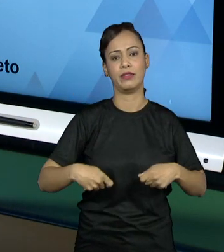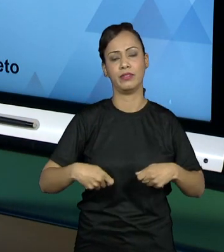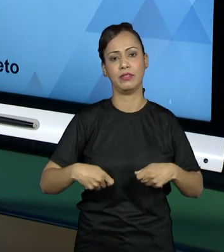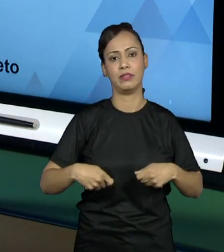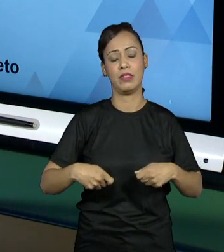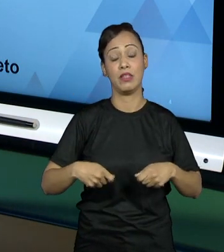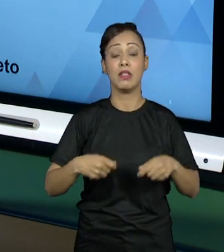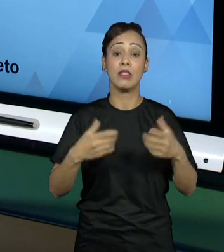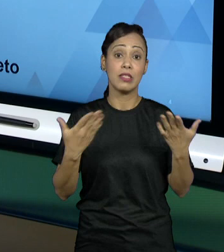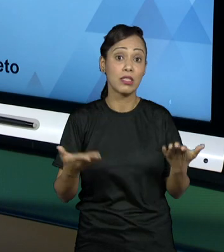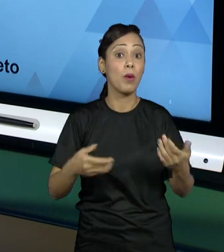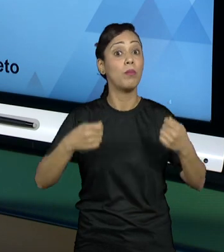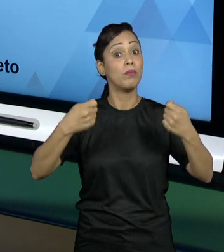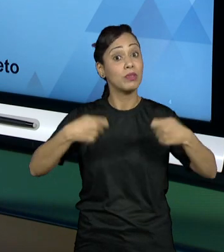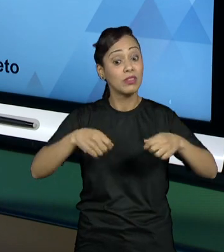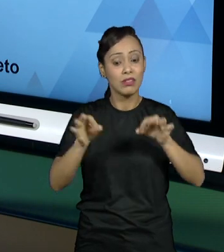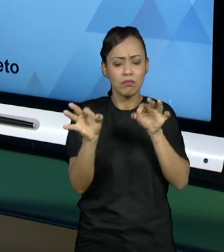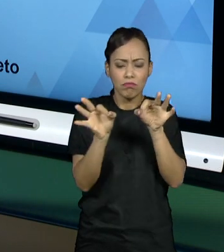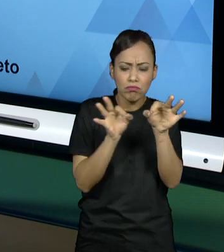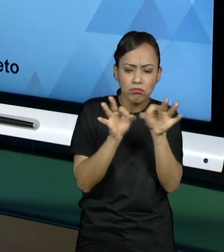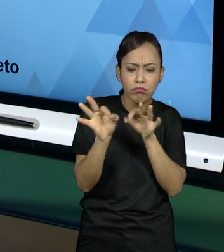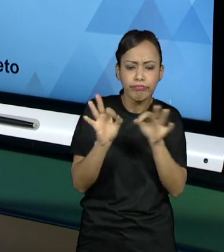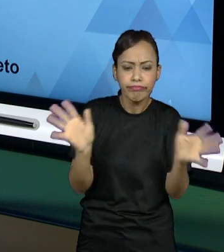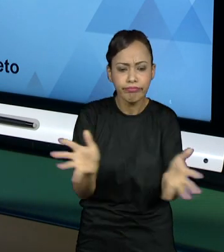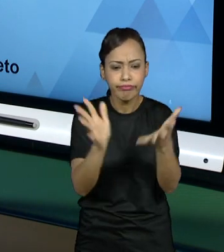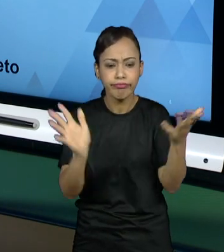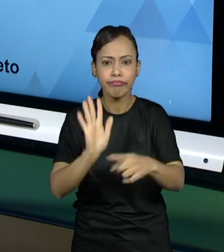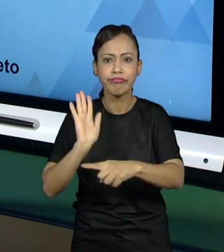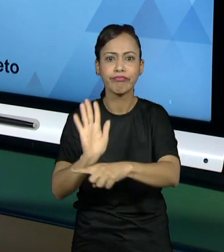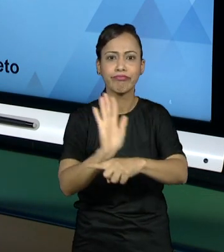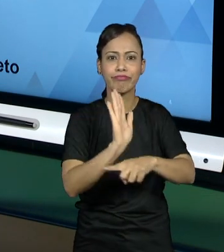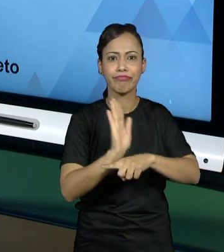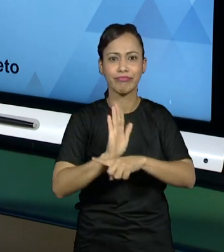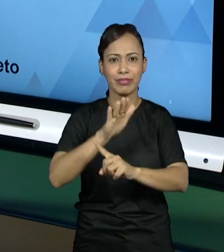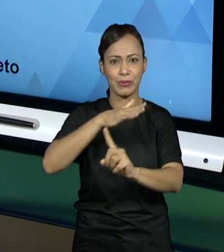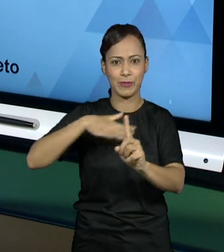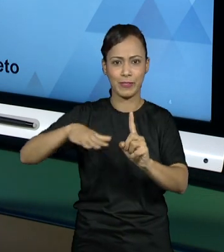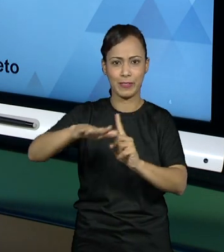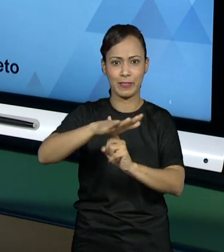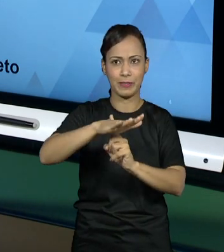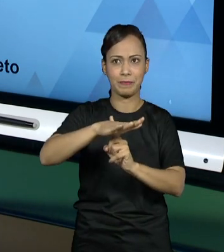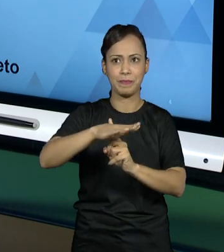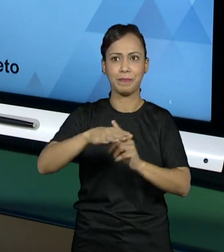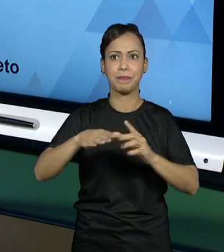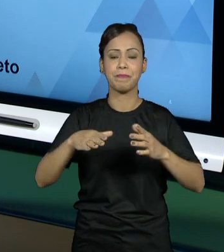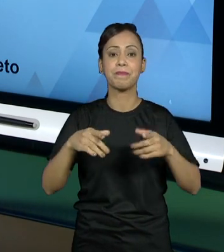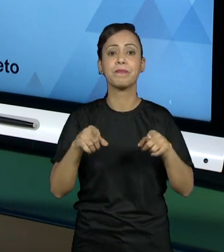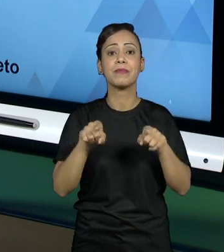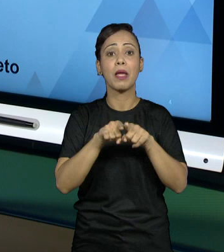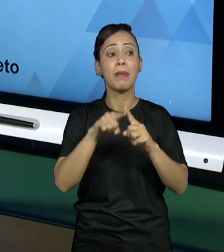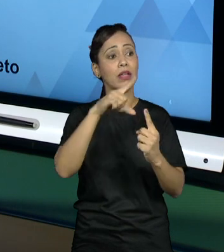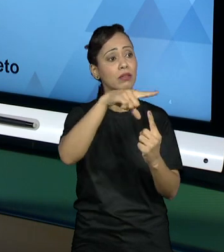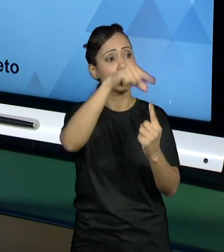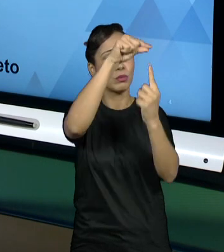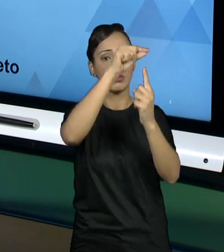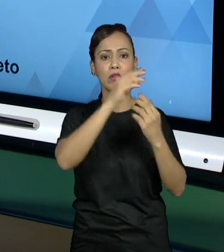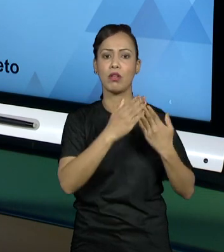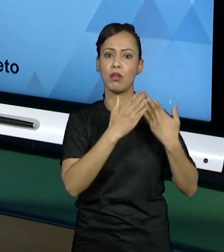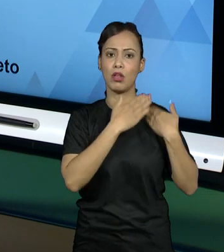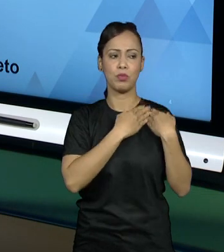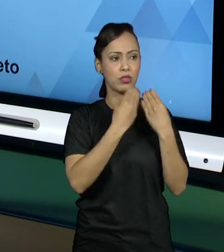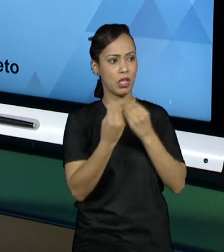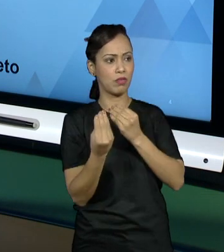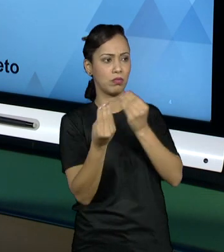ele tem que, então, ter esse papel de contribuir para a sociedade. E ele tem que, então, ter um especialista na área, alguém que,